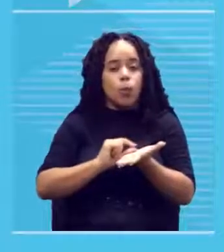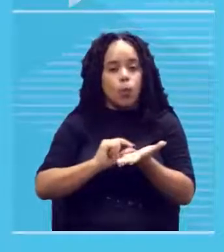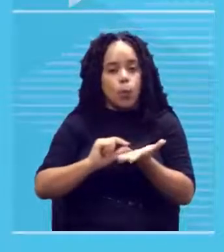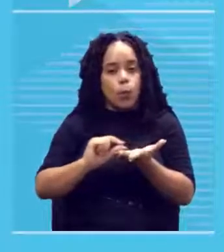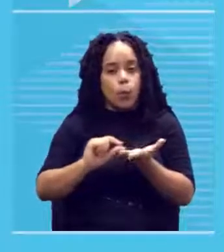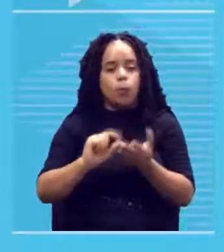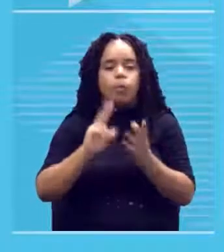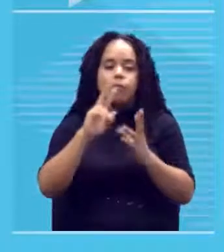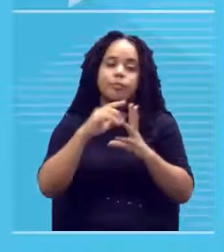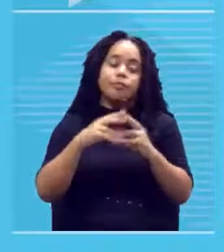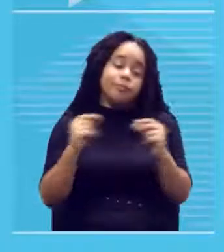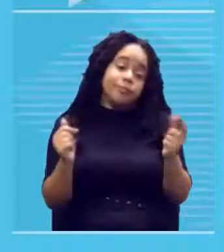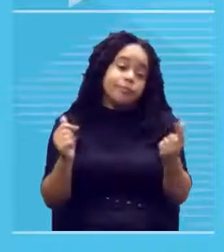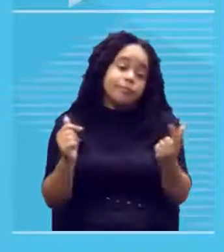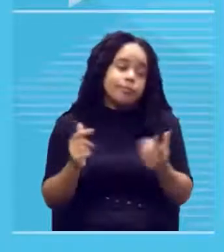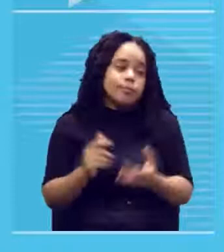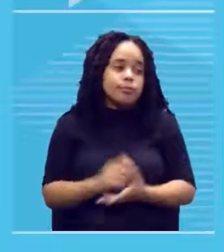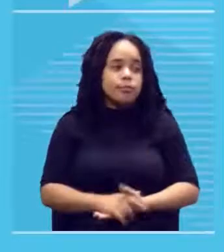pintura vai embora